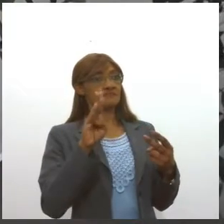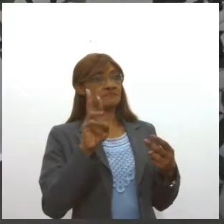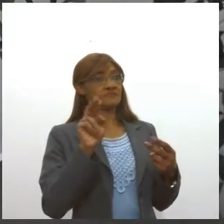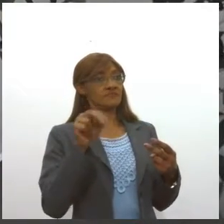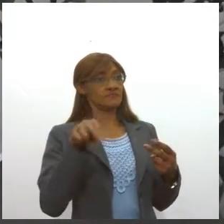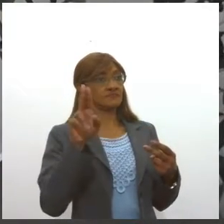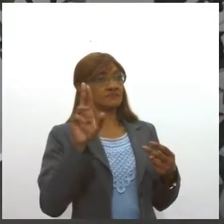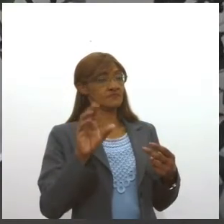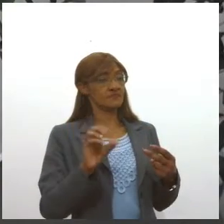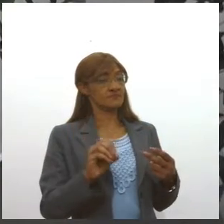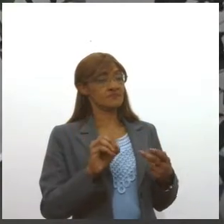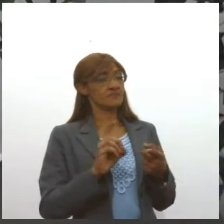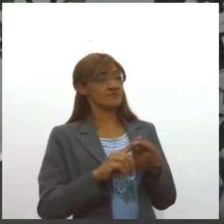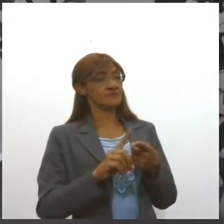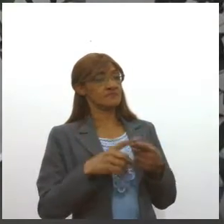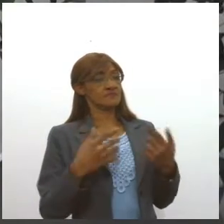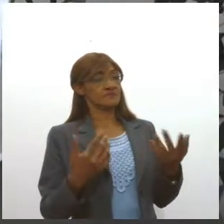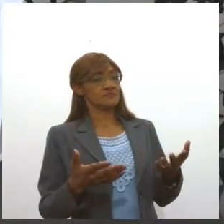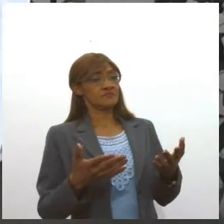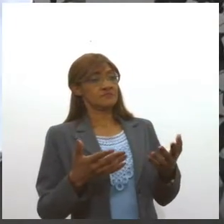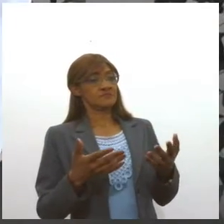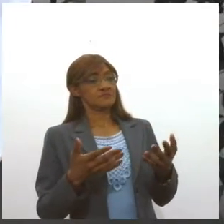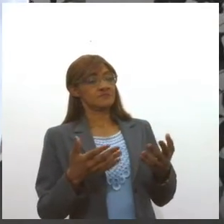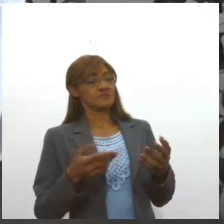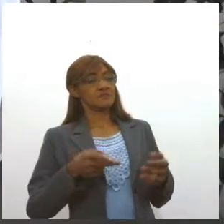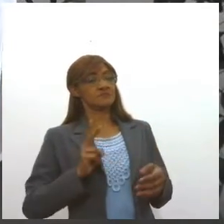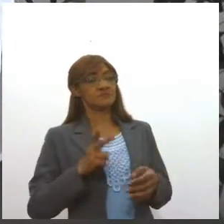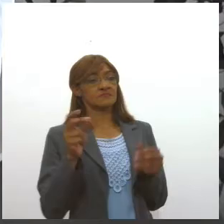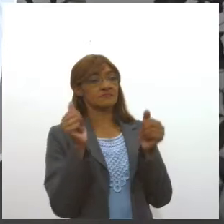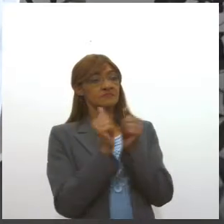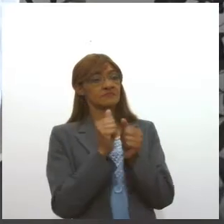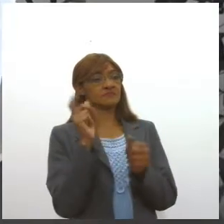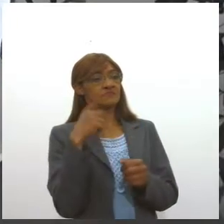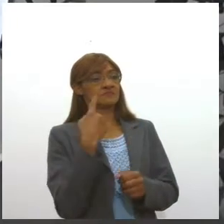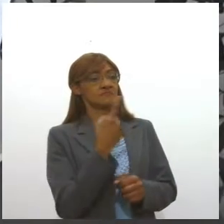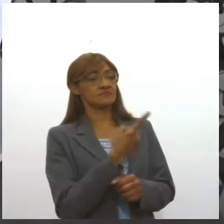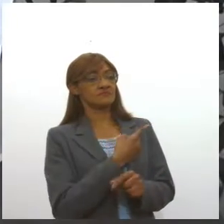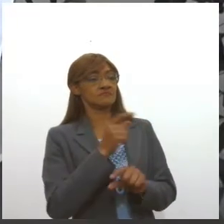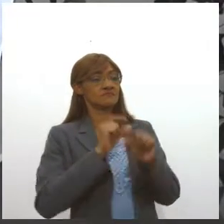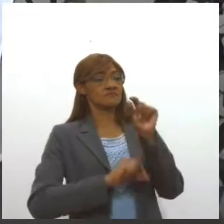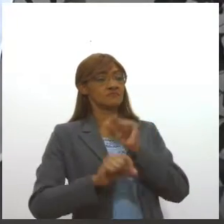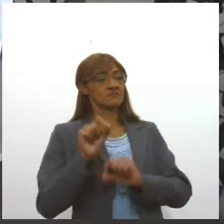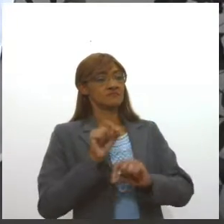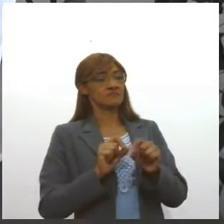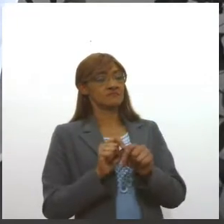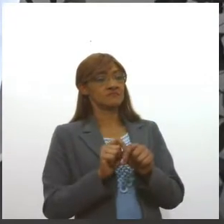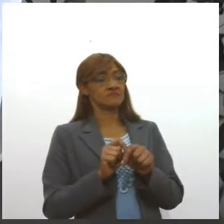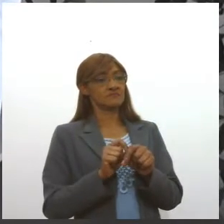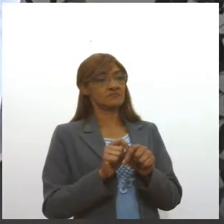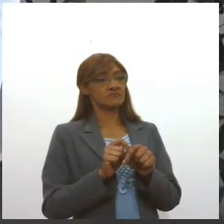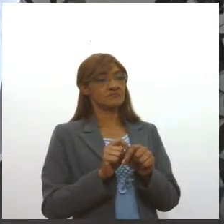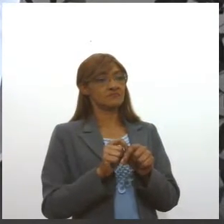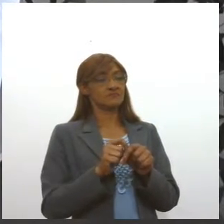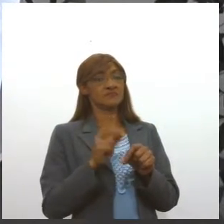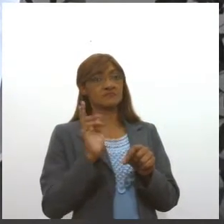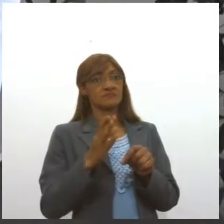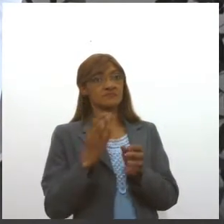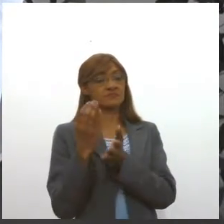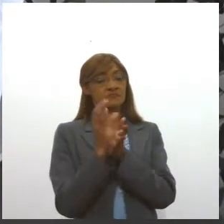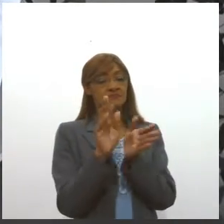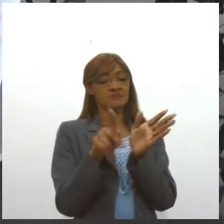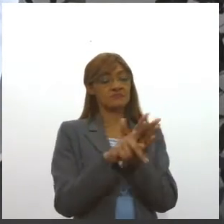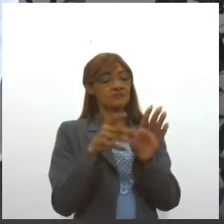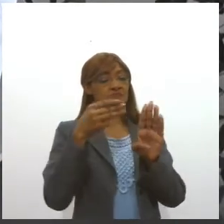participado diretamente com a gente dessa questão de financiamentos junto ao Banese. mas que